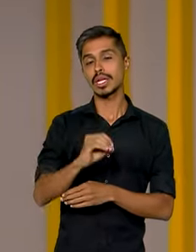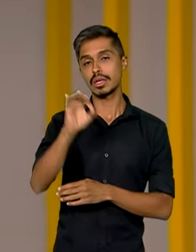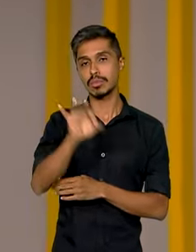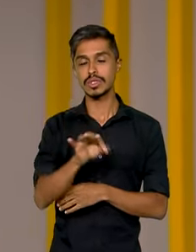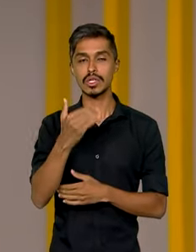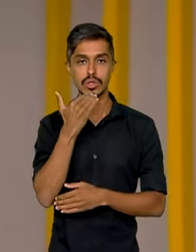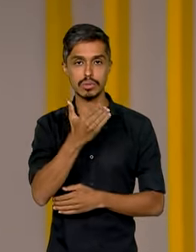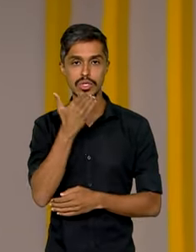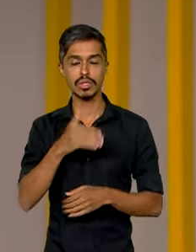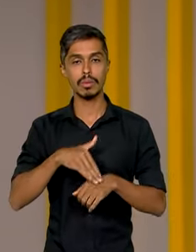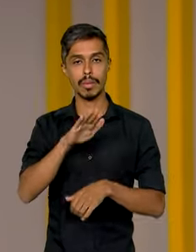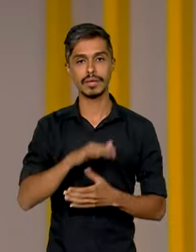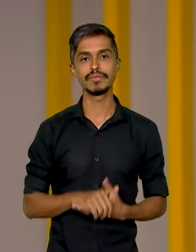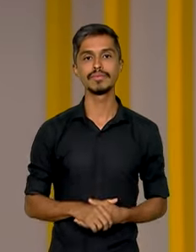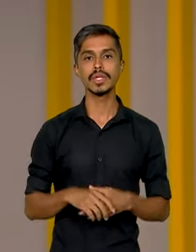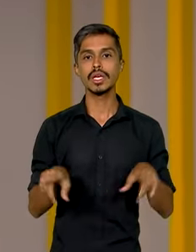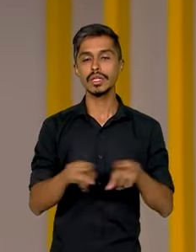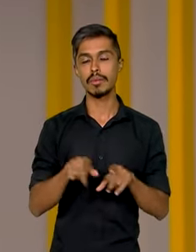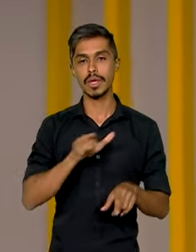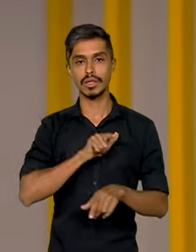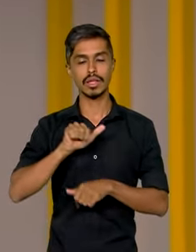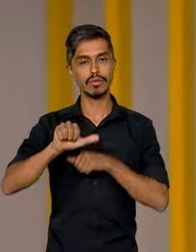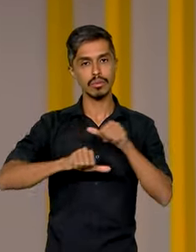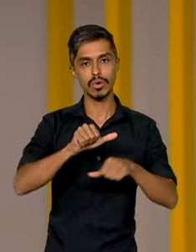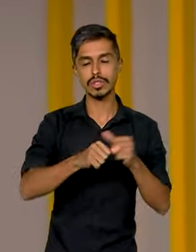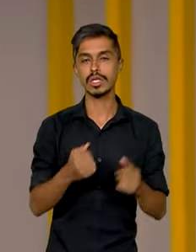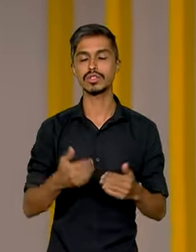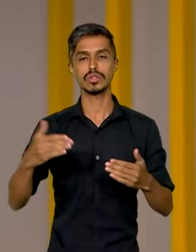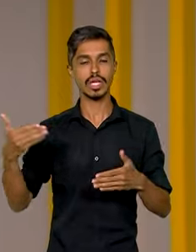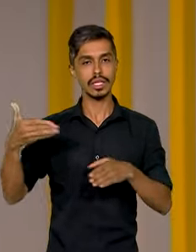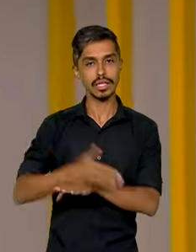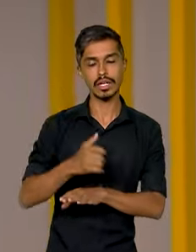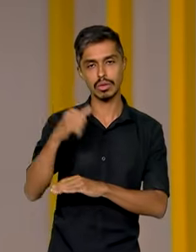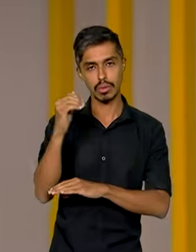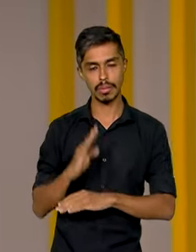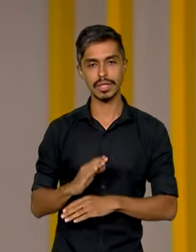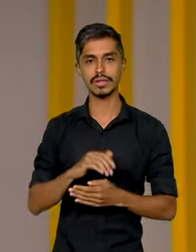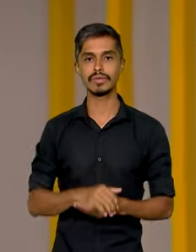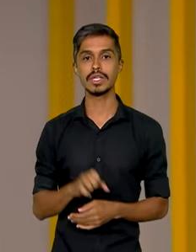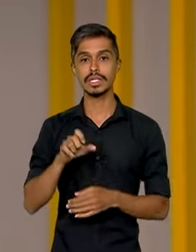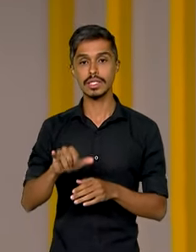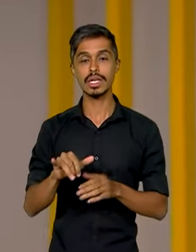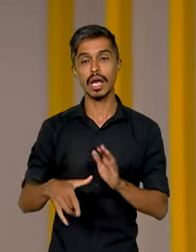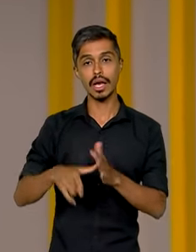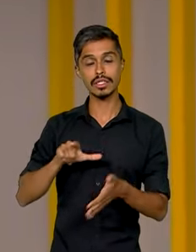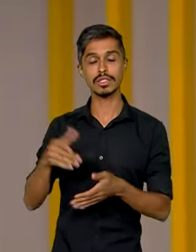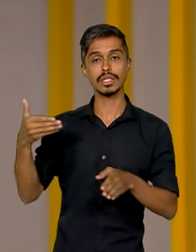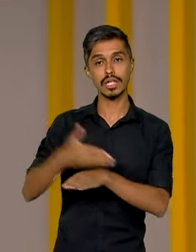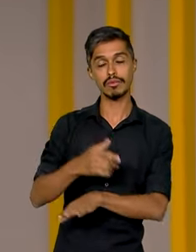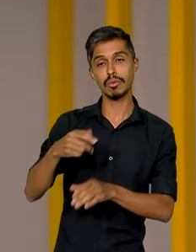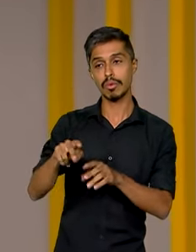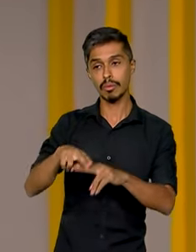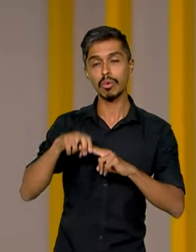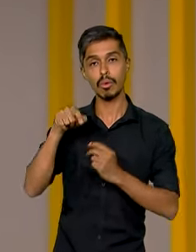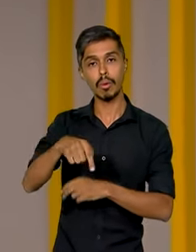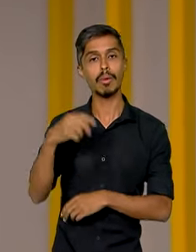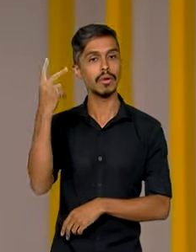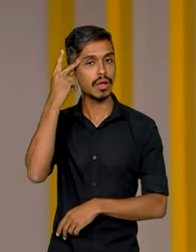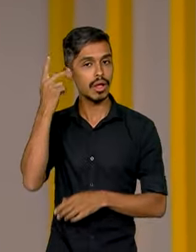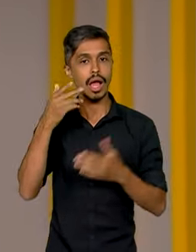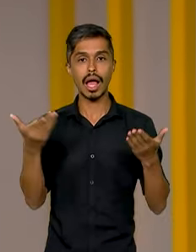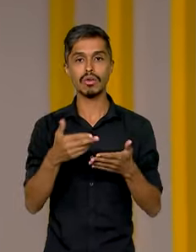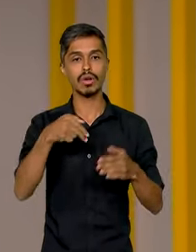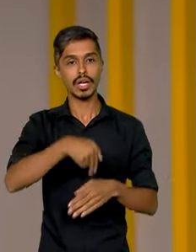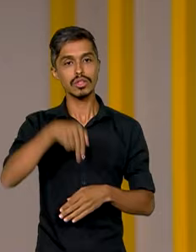dos pedidos. Teve também mudança na porta de entrada do país. Se antes era São Paulo, agora se destaca o